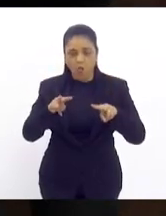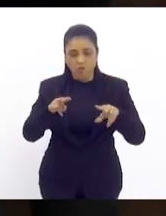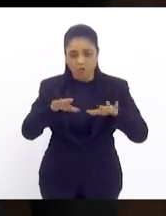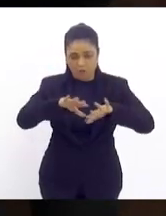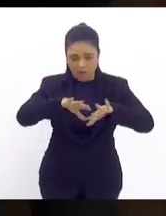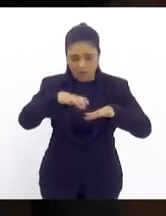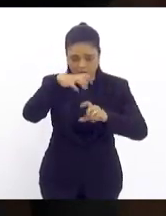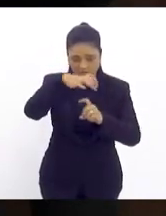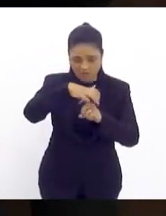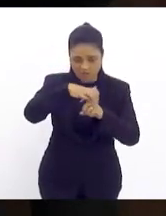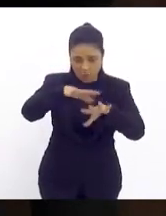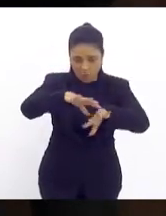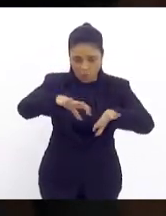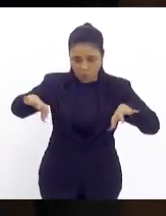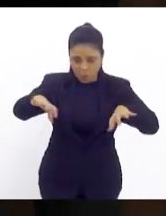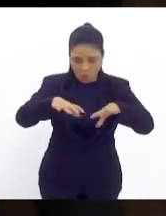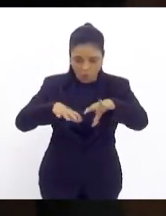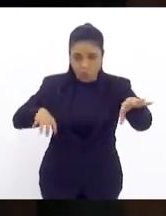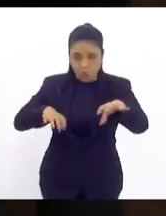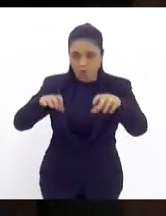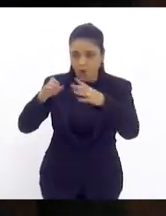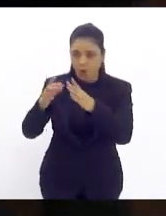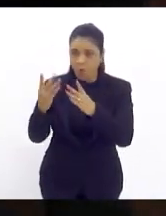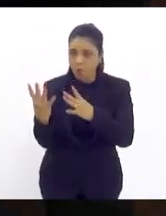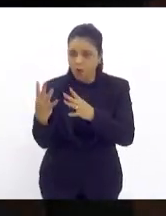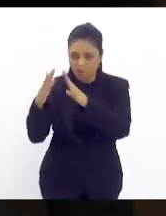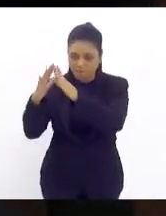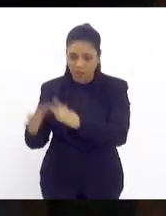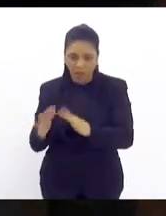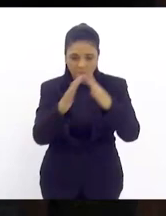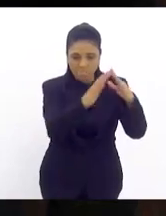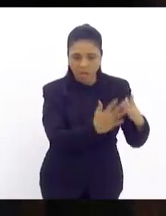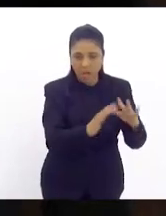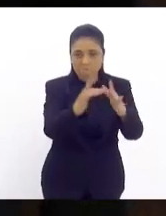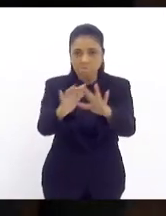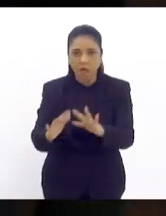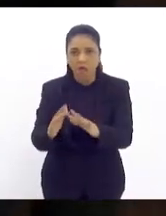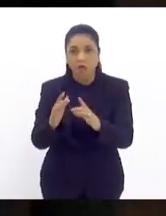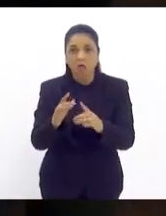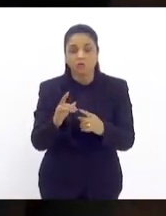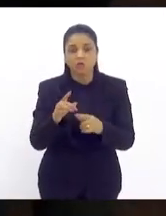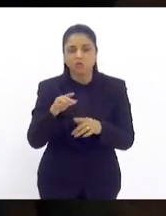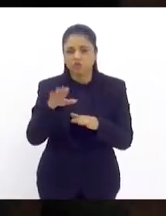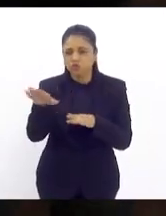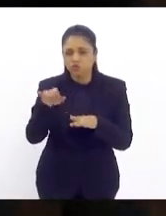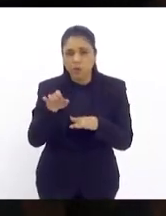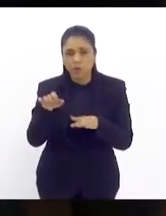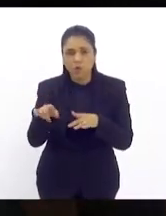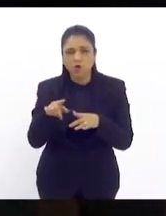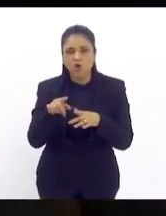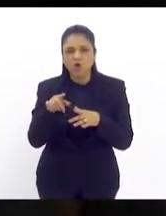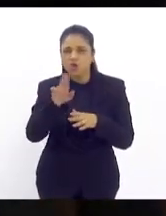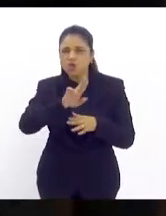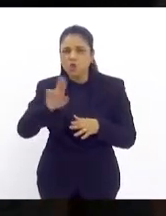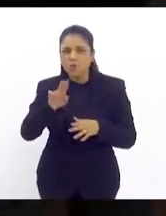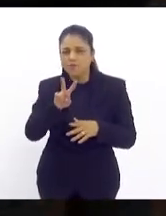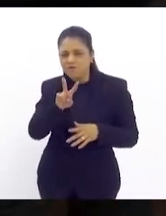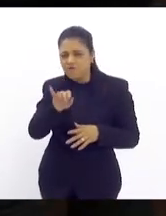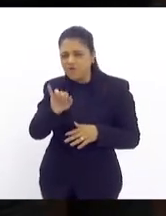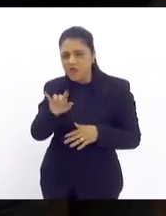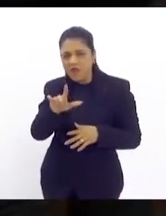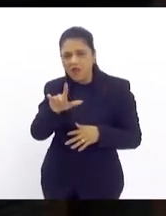da feira. Os nordestinos das pequenas barracas ali foram chamados de vielas indesejáveis.